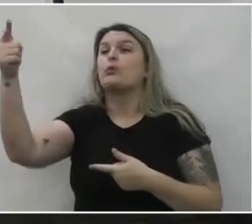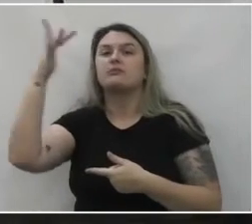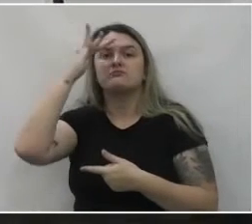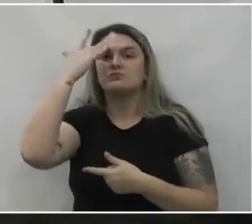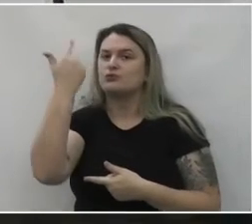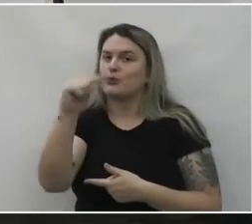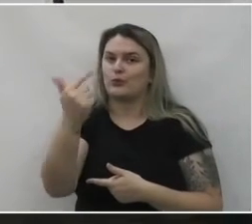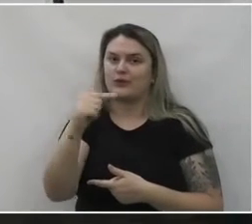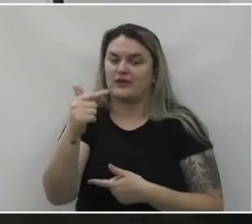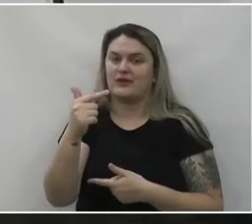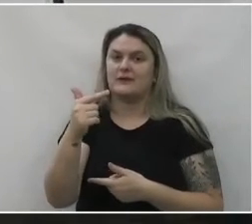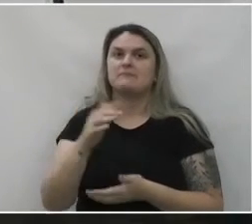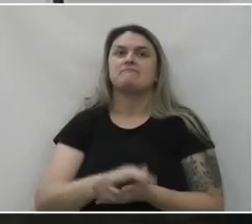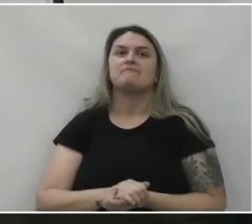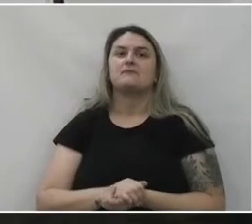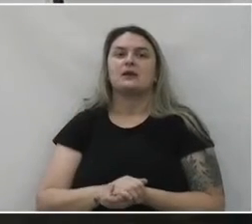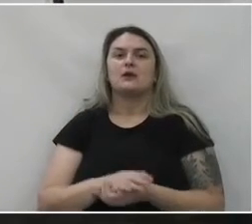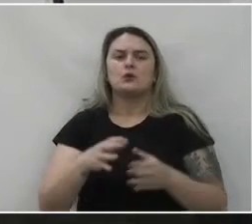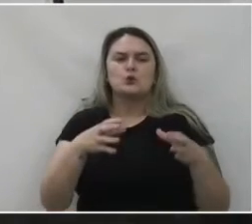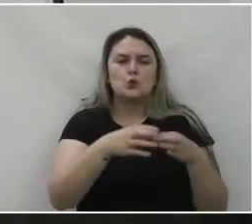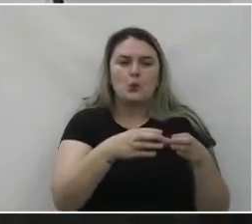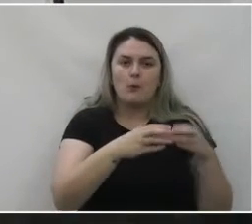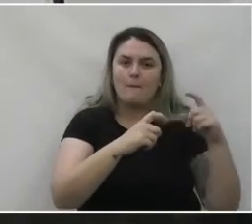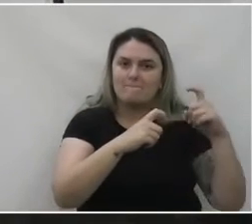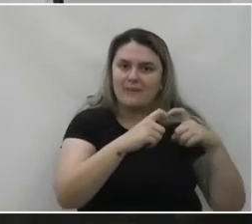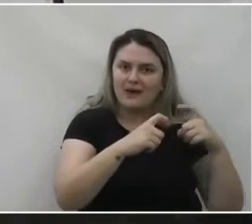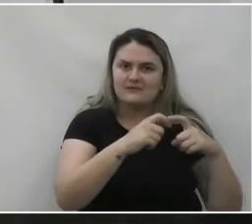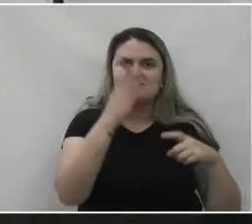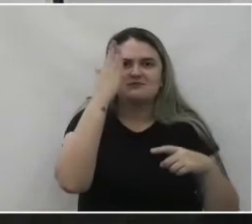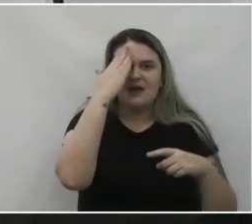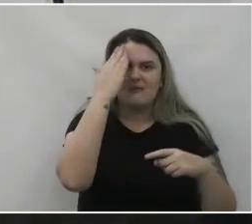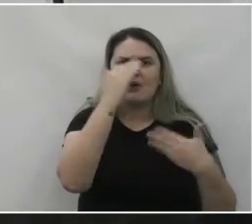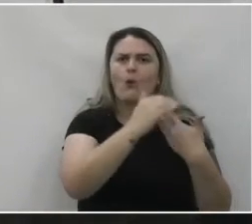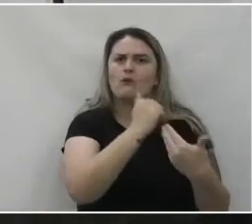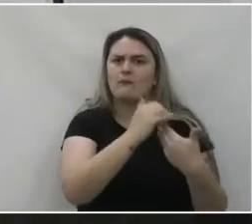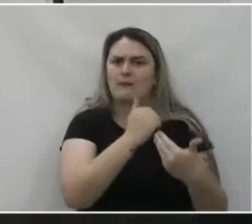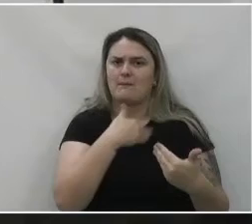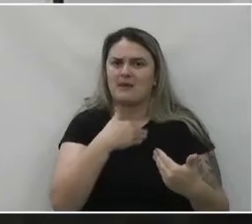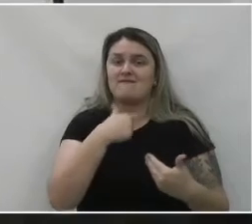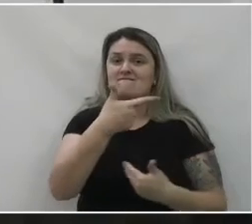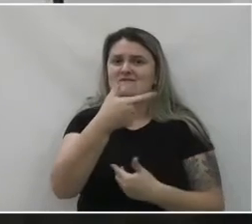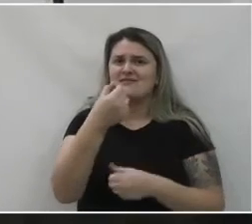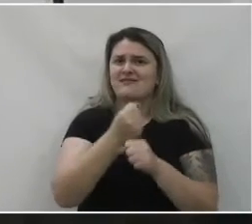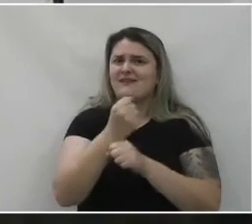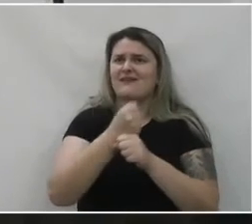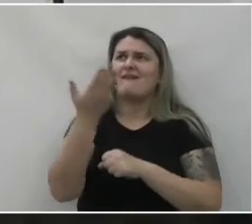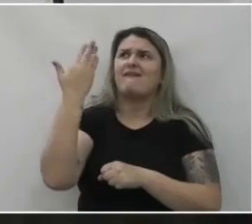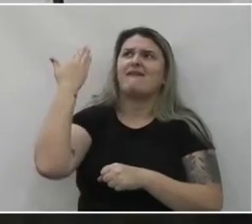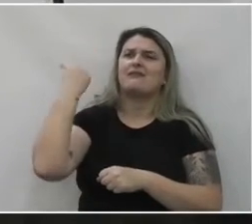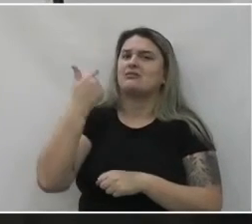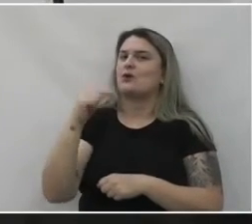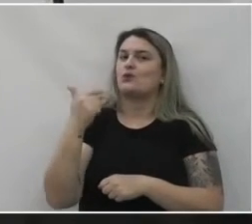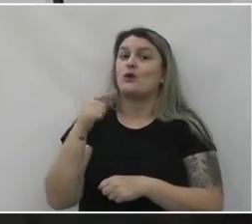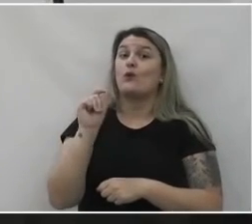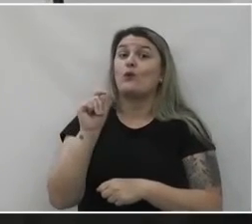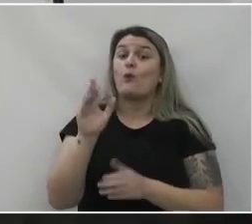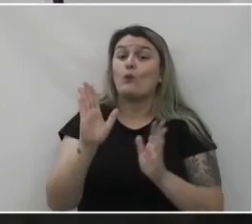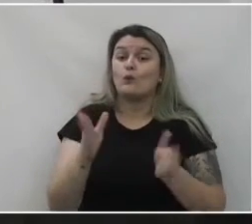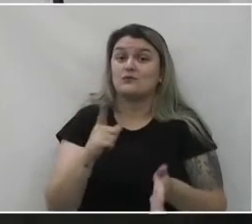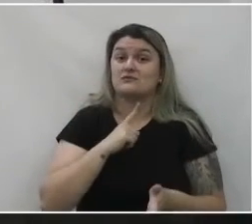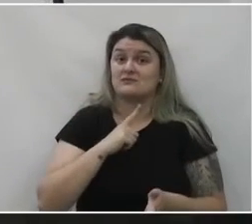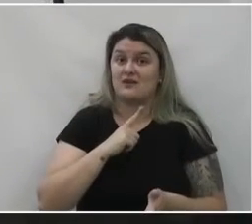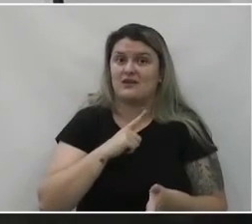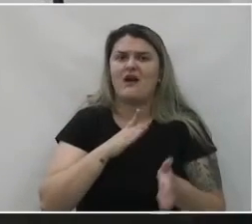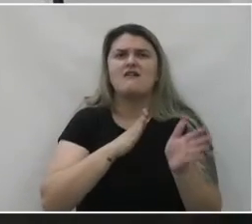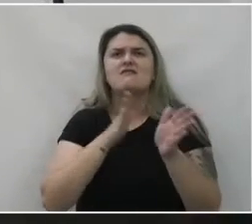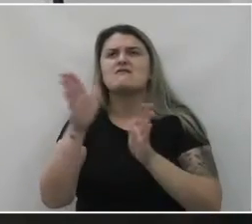muito bem acolhida por uma equipe médica que soube me guiar e há 20 anos atrás nós não tínhamos o que temos hoje de